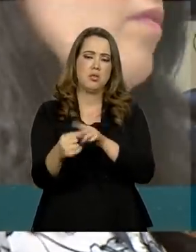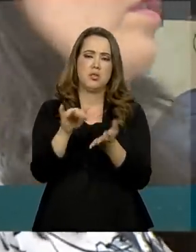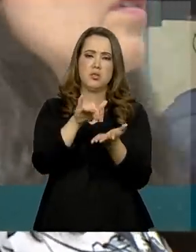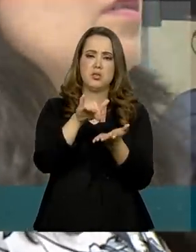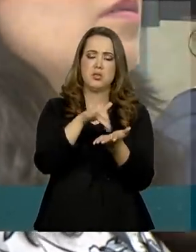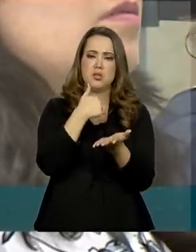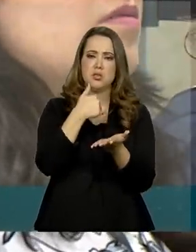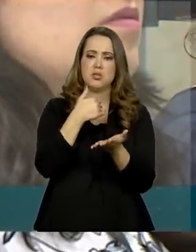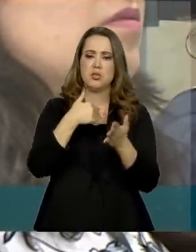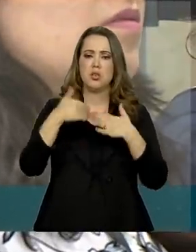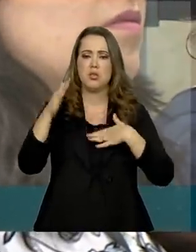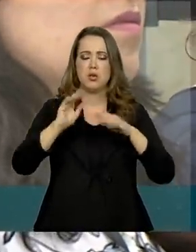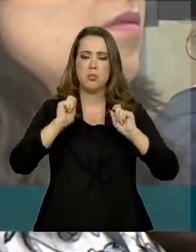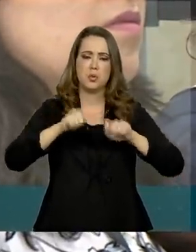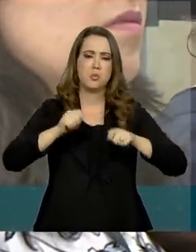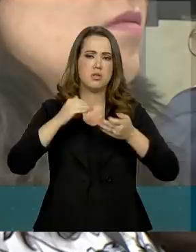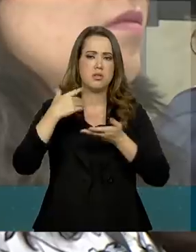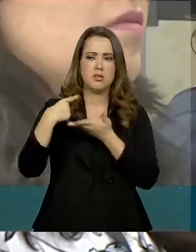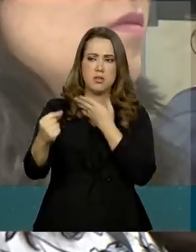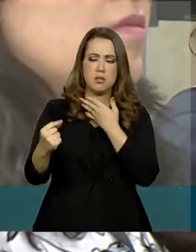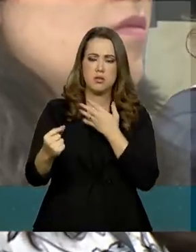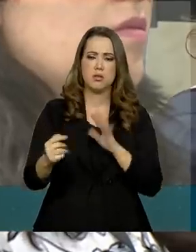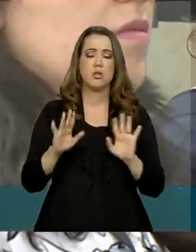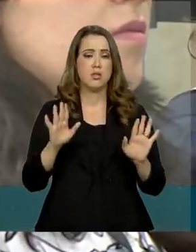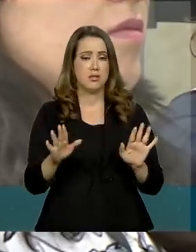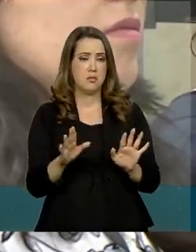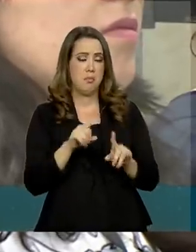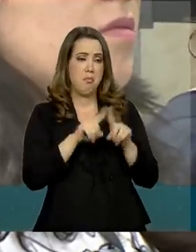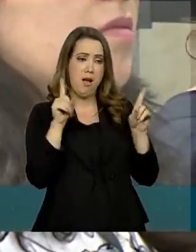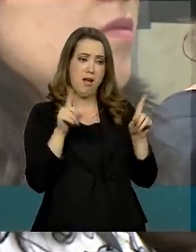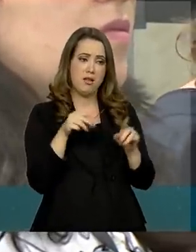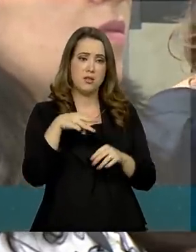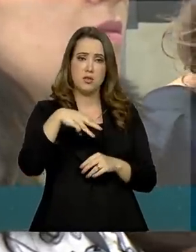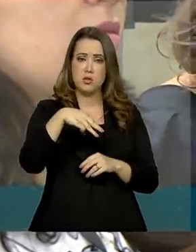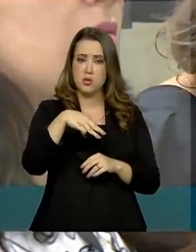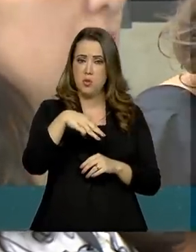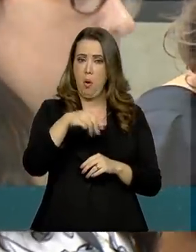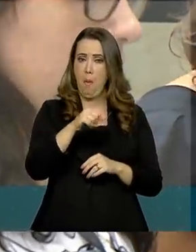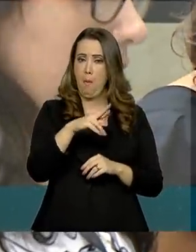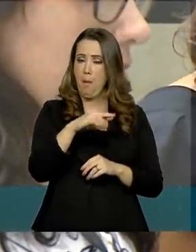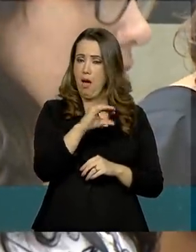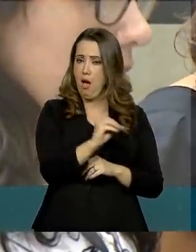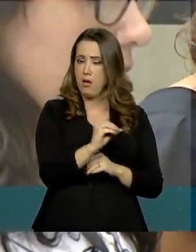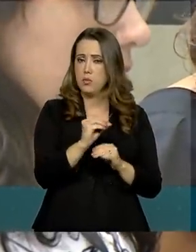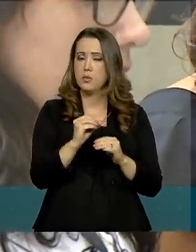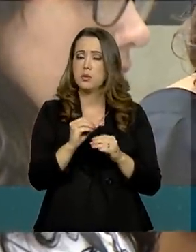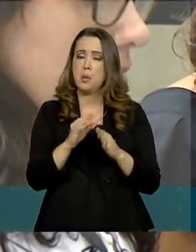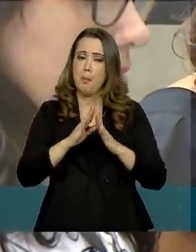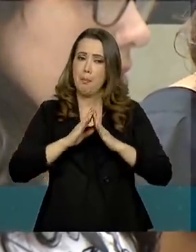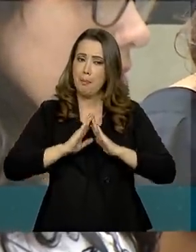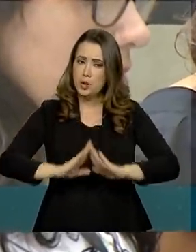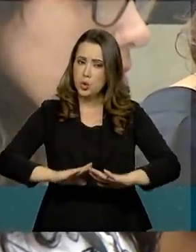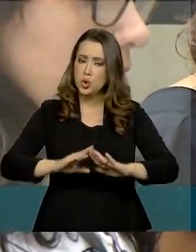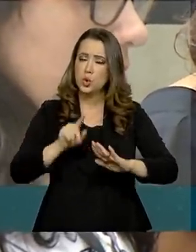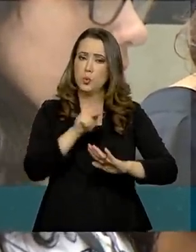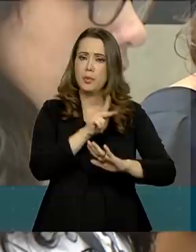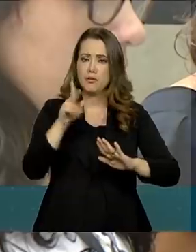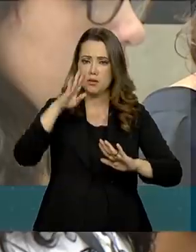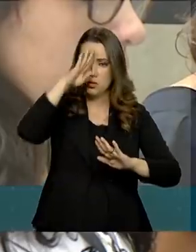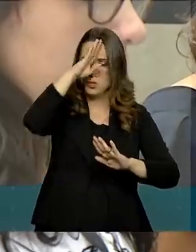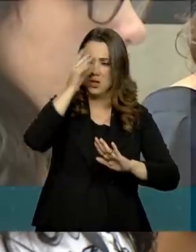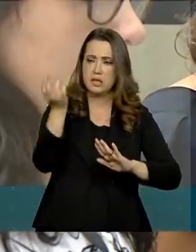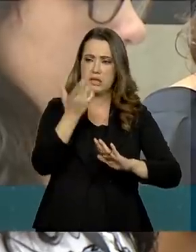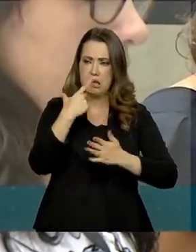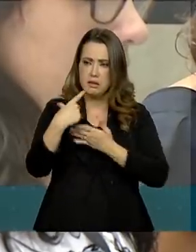eventual saída. Absolutamente. Ele, por acaso, chegou a pedir, a declinar, a falar para o presidente alguma